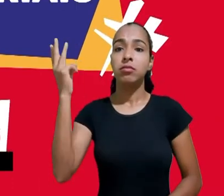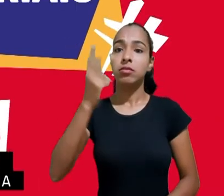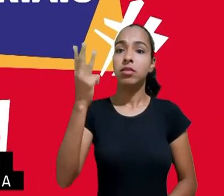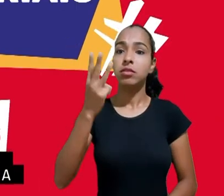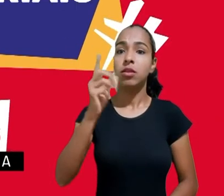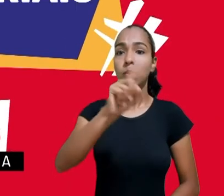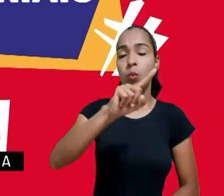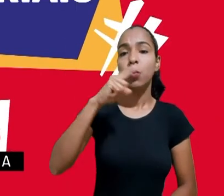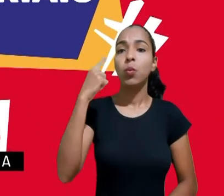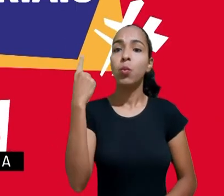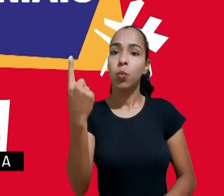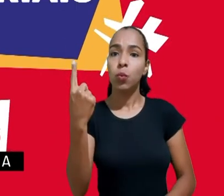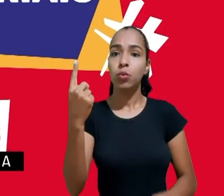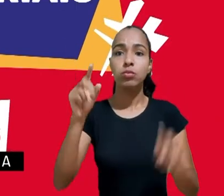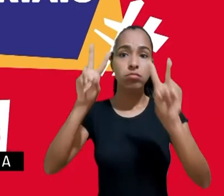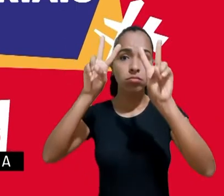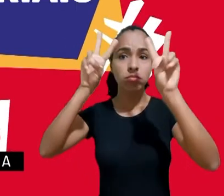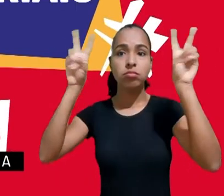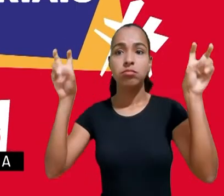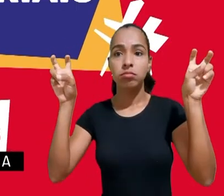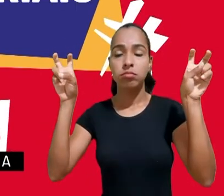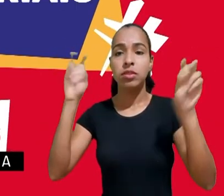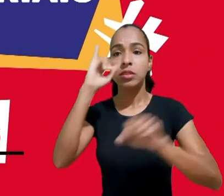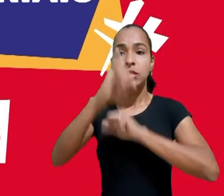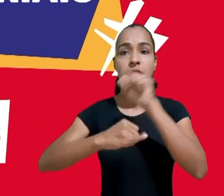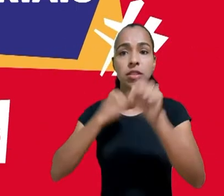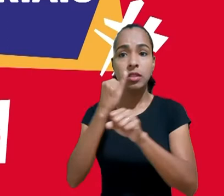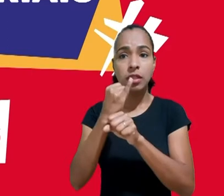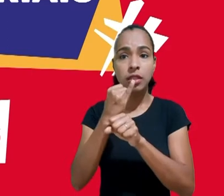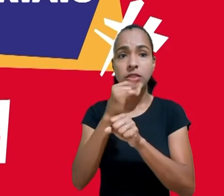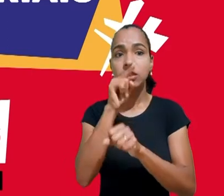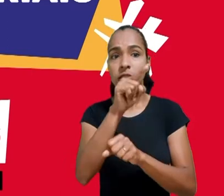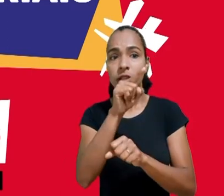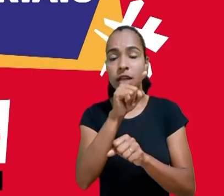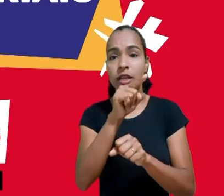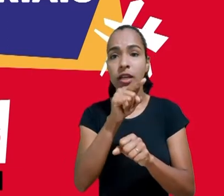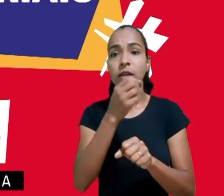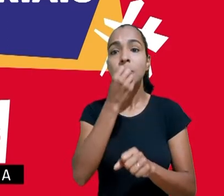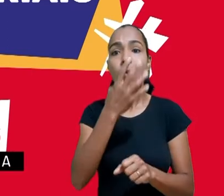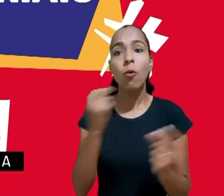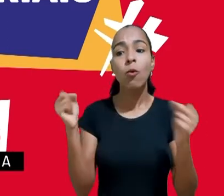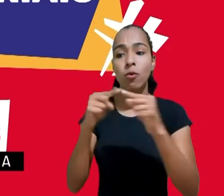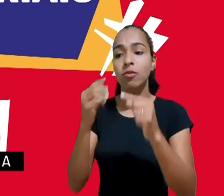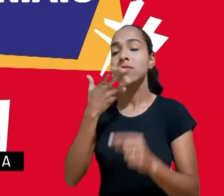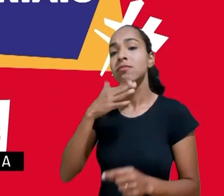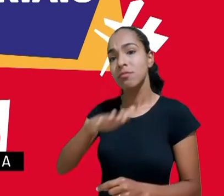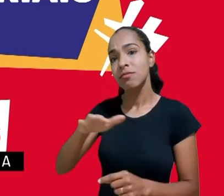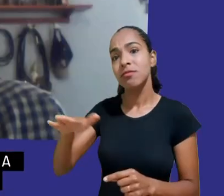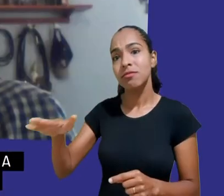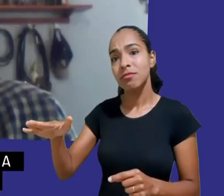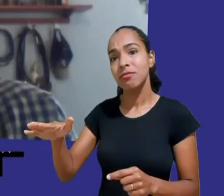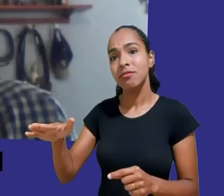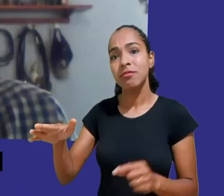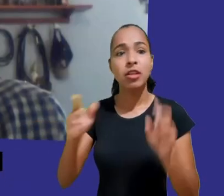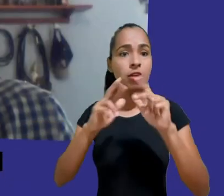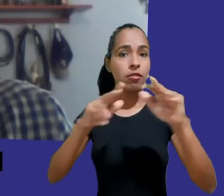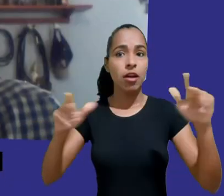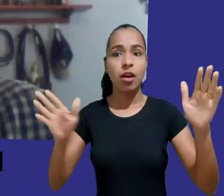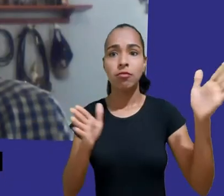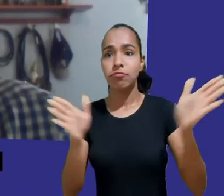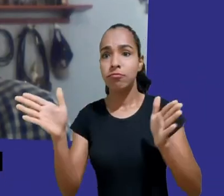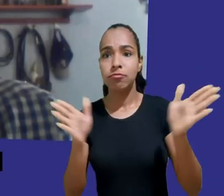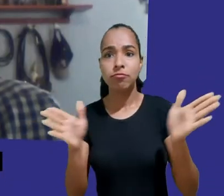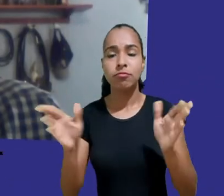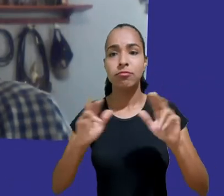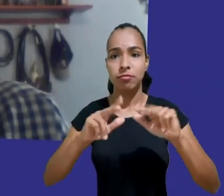A Internet que Queremos para as Crianças, Caminhos Multissetoriais. Para mediar esse debate, eu tenho a honra de chamar a nossa querida